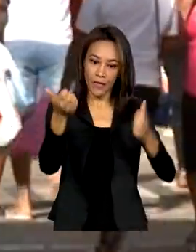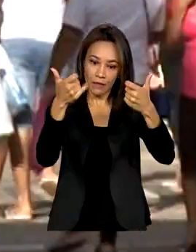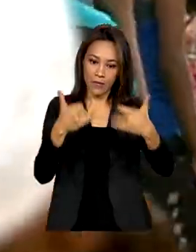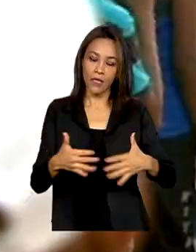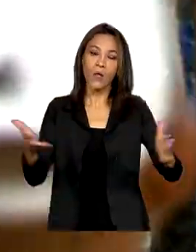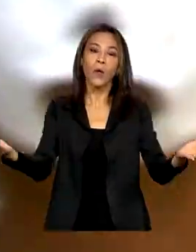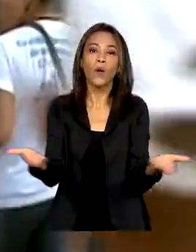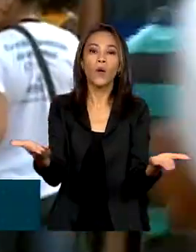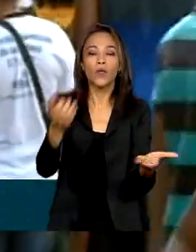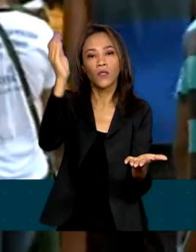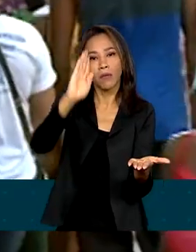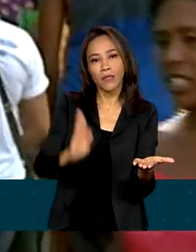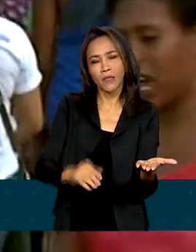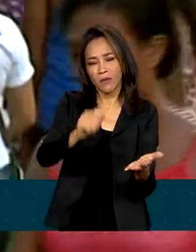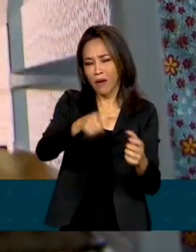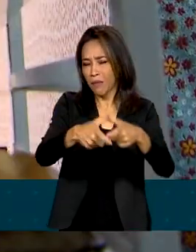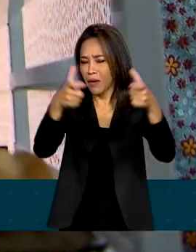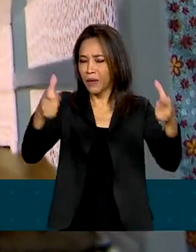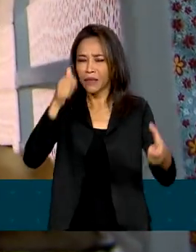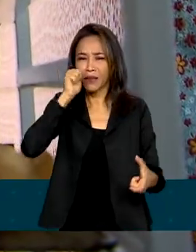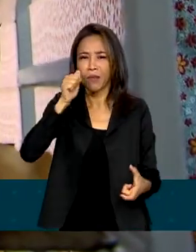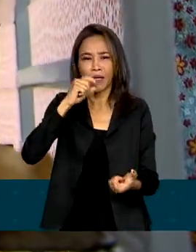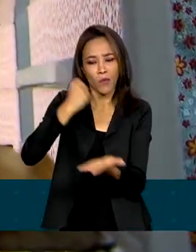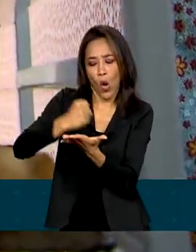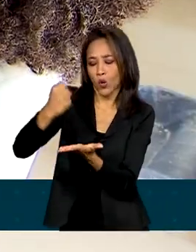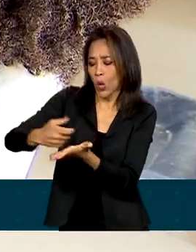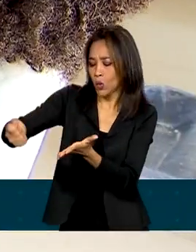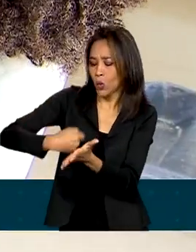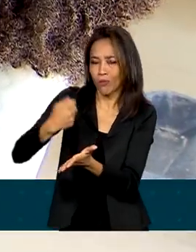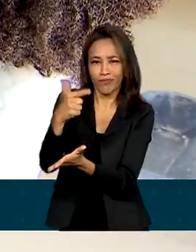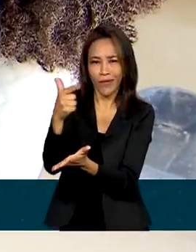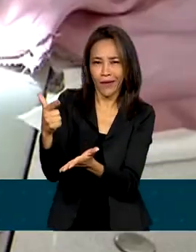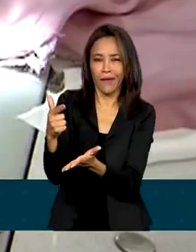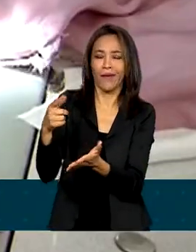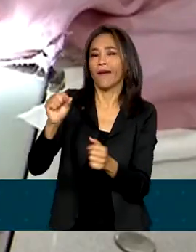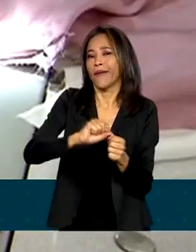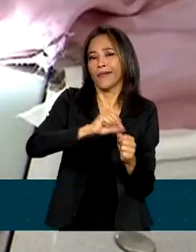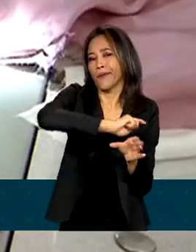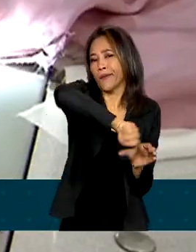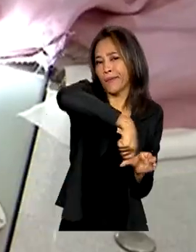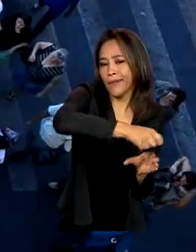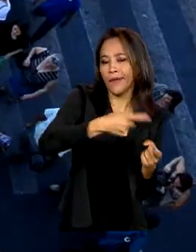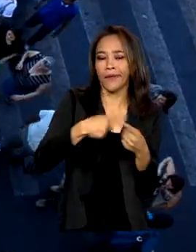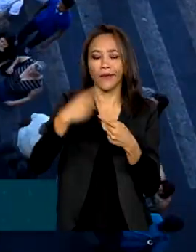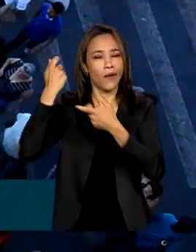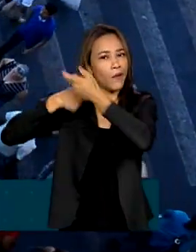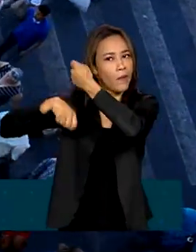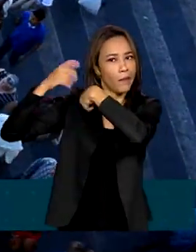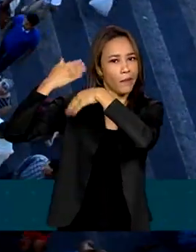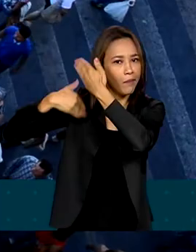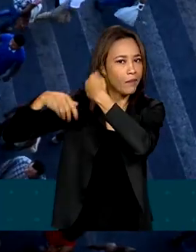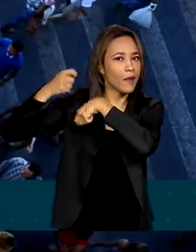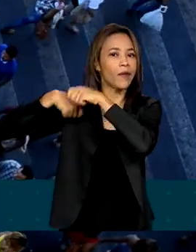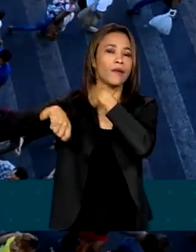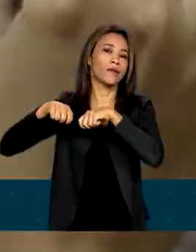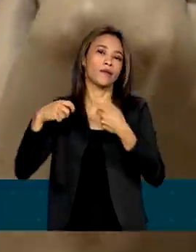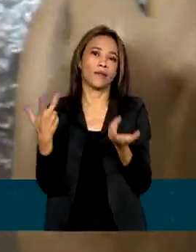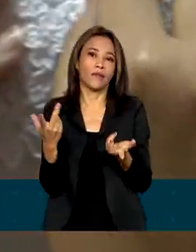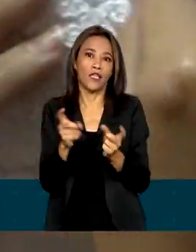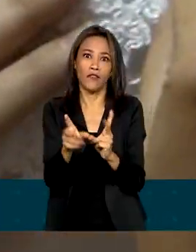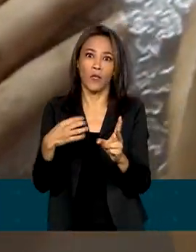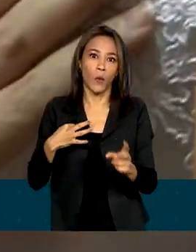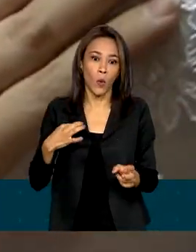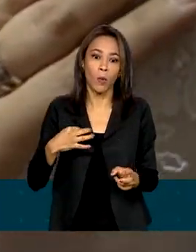muitas mulheres trabalham na informalidade, fazendo comida, cuidando da beleza, vendendo roupas. Várias pensam, no futuro,